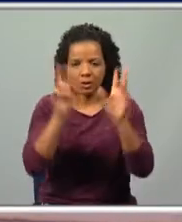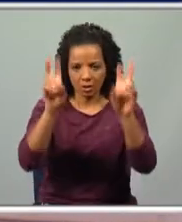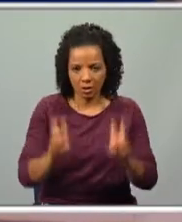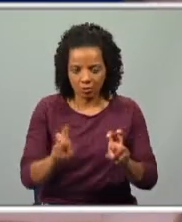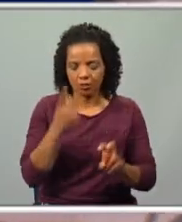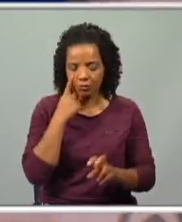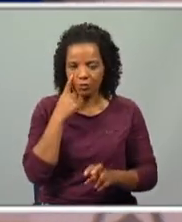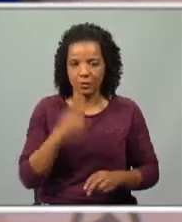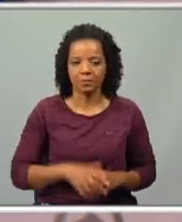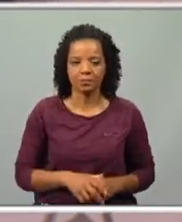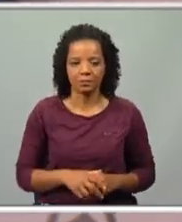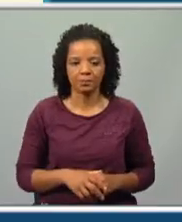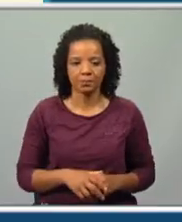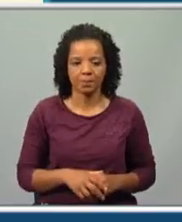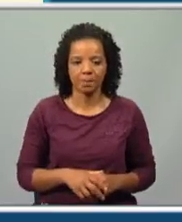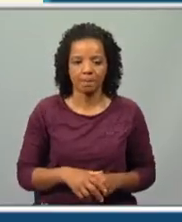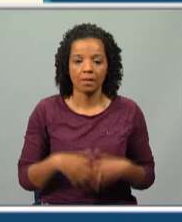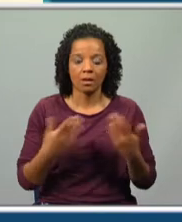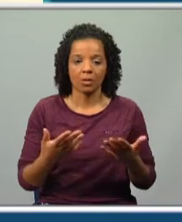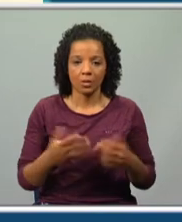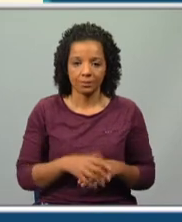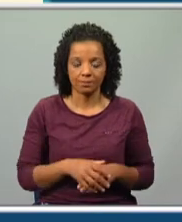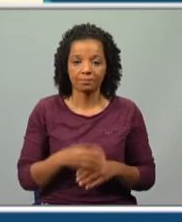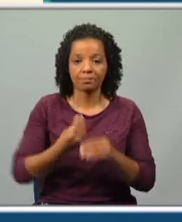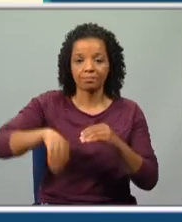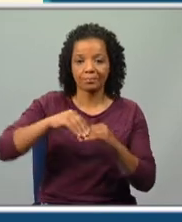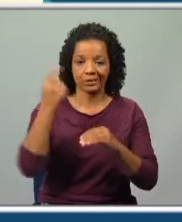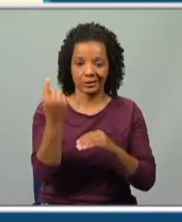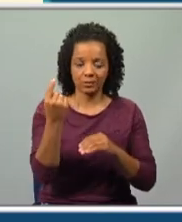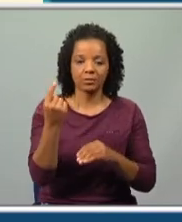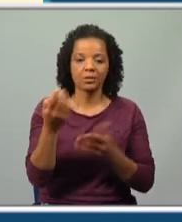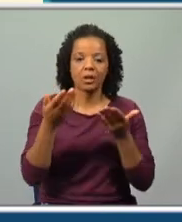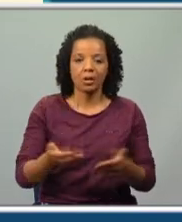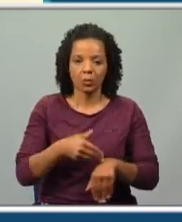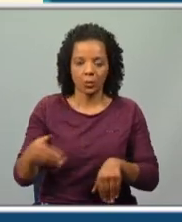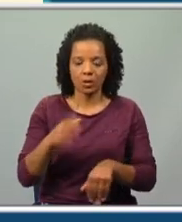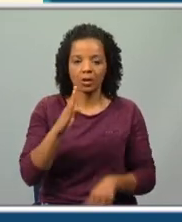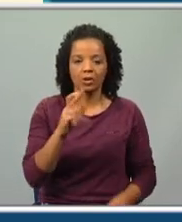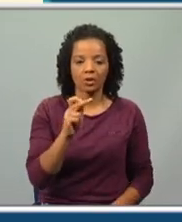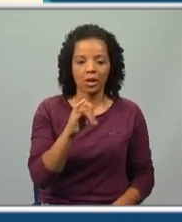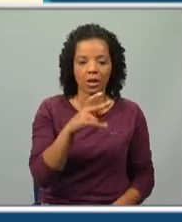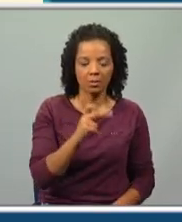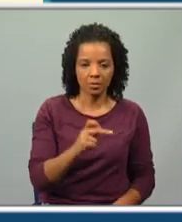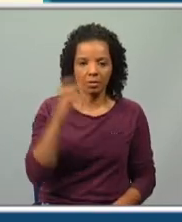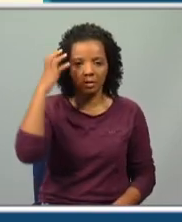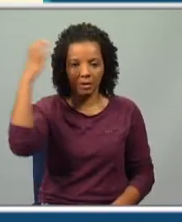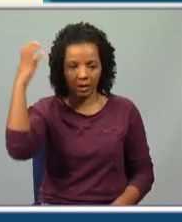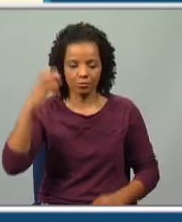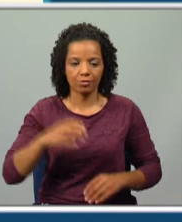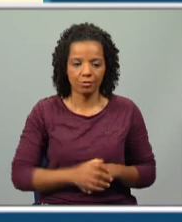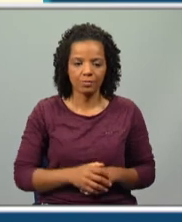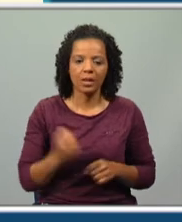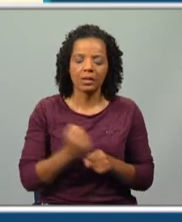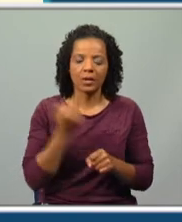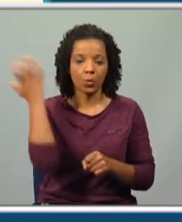Vamos ver então. Acrescentamos aqui o contemporâneo Jaime Batalha Reis e as